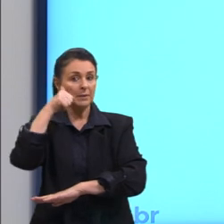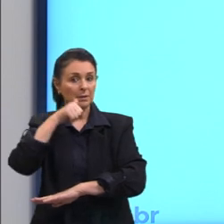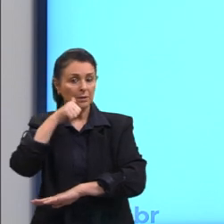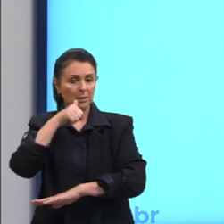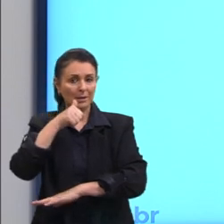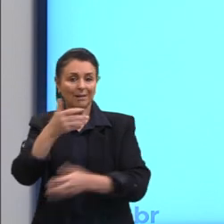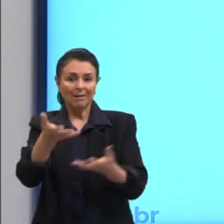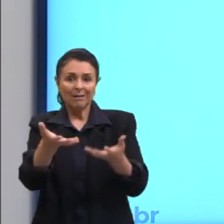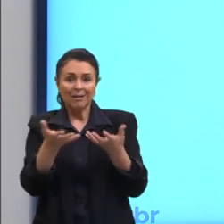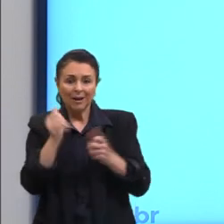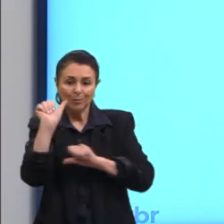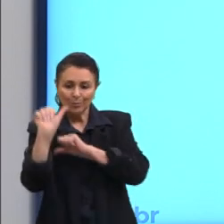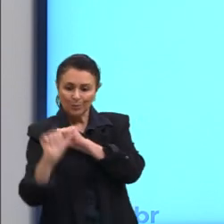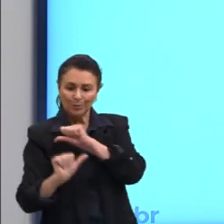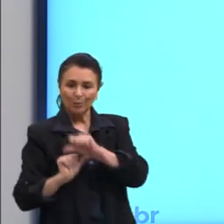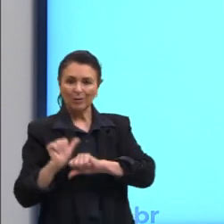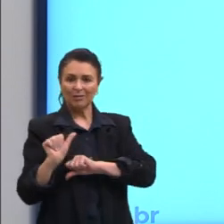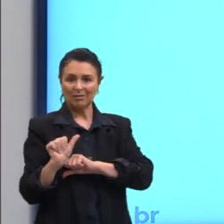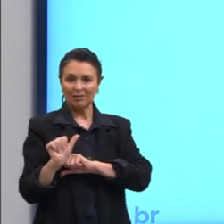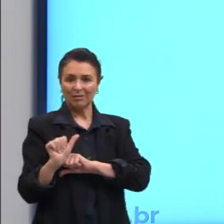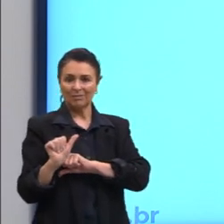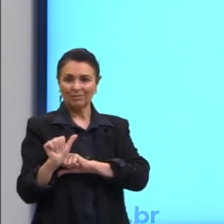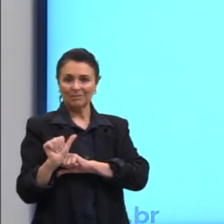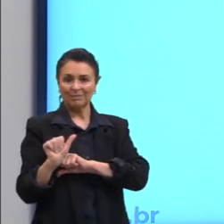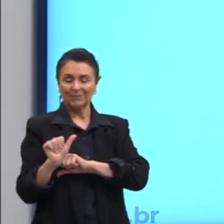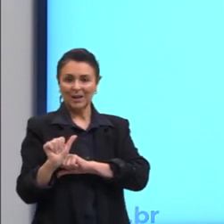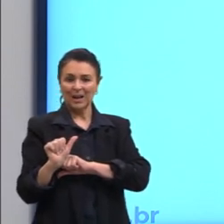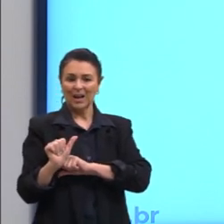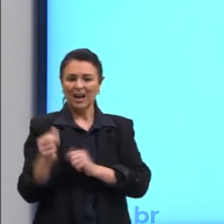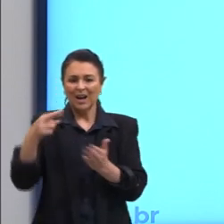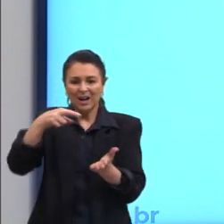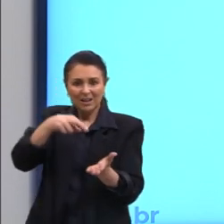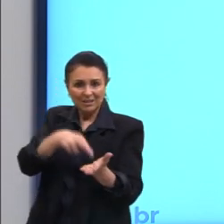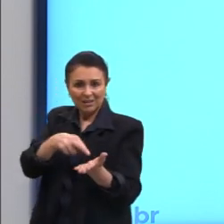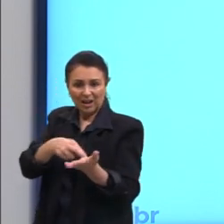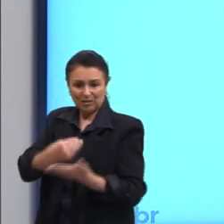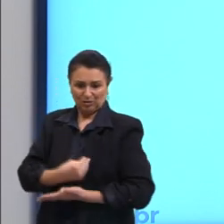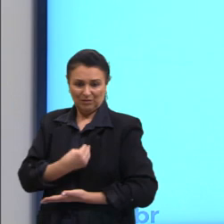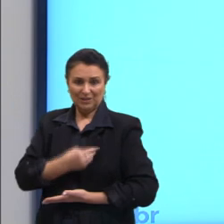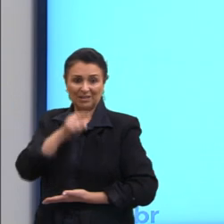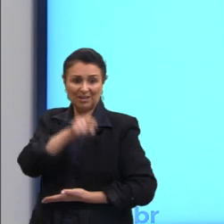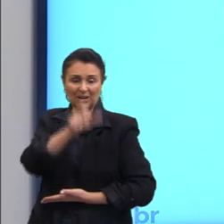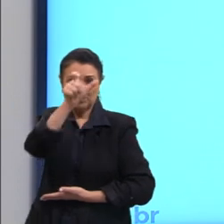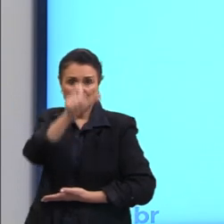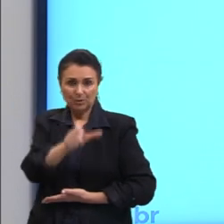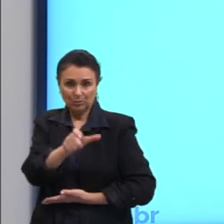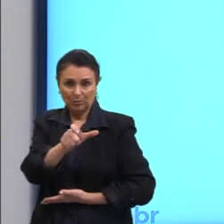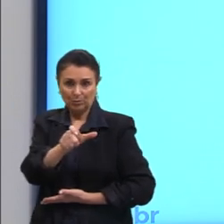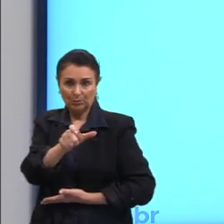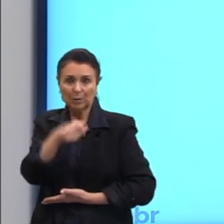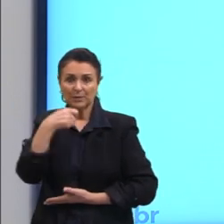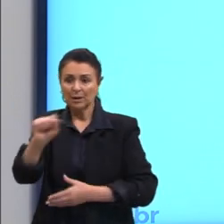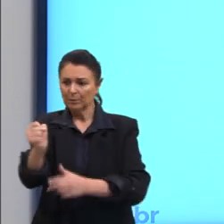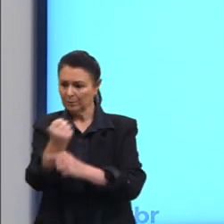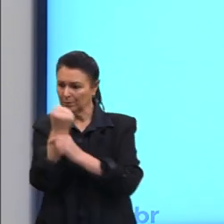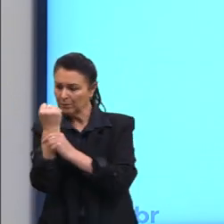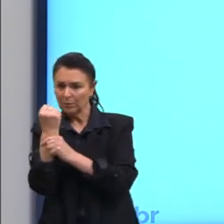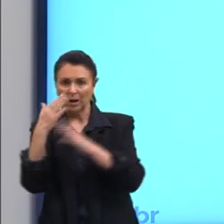deseja mudar isso aí, essa realidade através do quê? De trabalho, proteção, bem-estar.